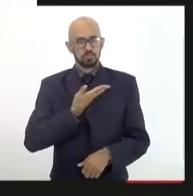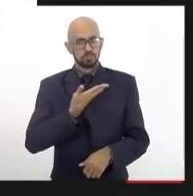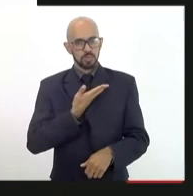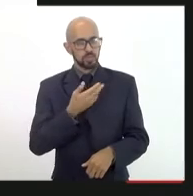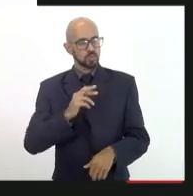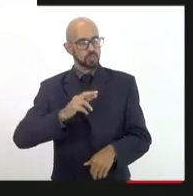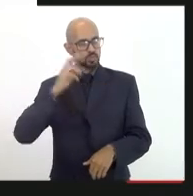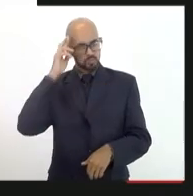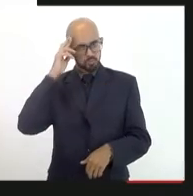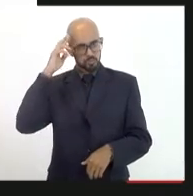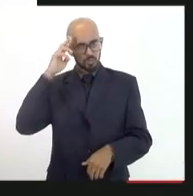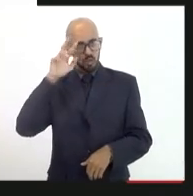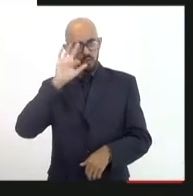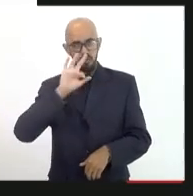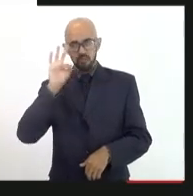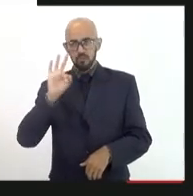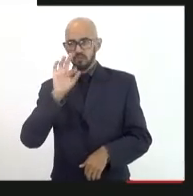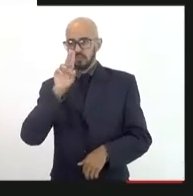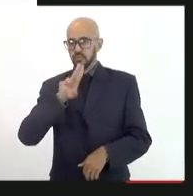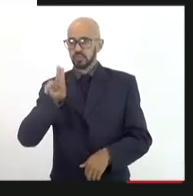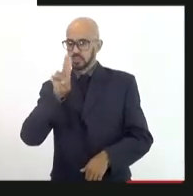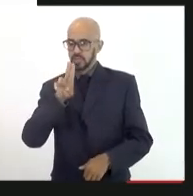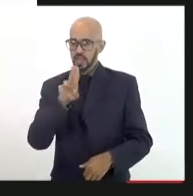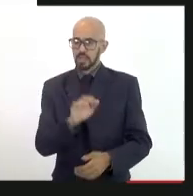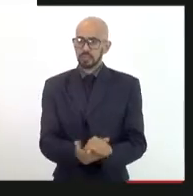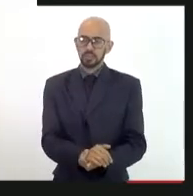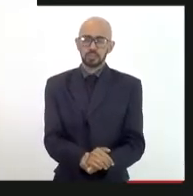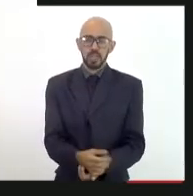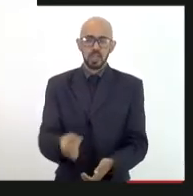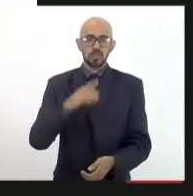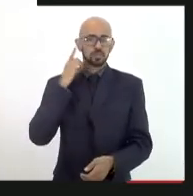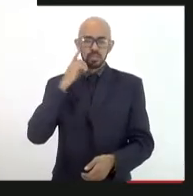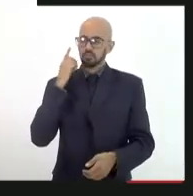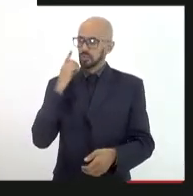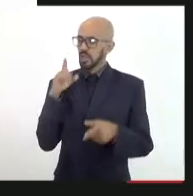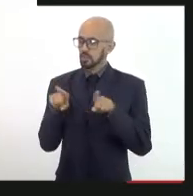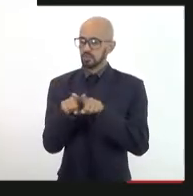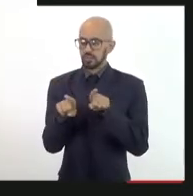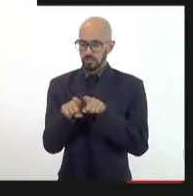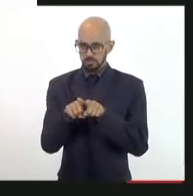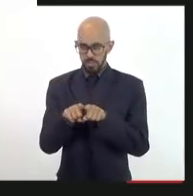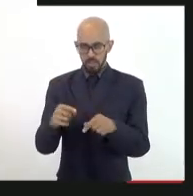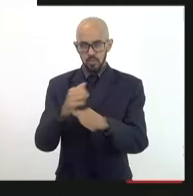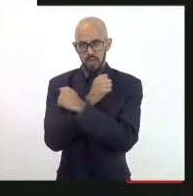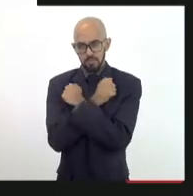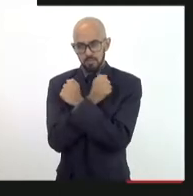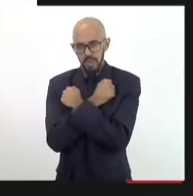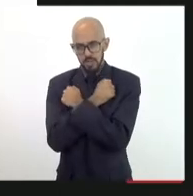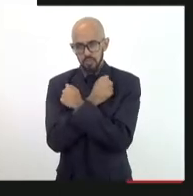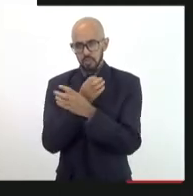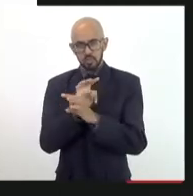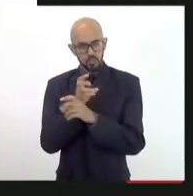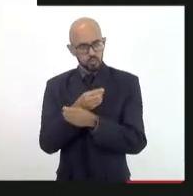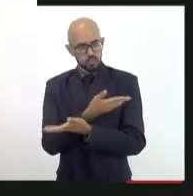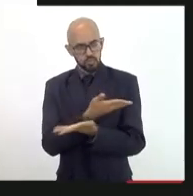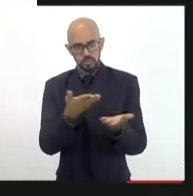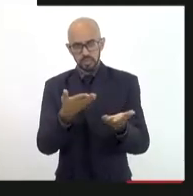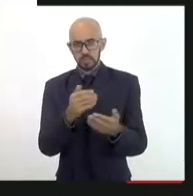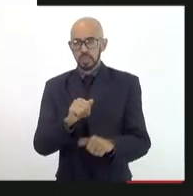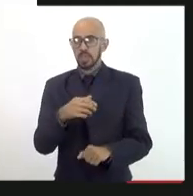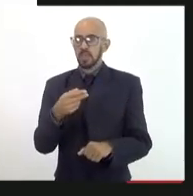reitores, os deputados. Um abraço a todos e reafirmar a importância